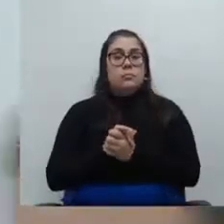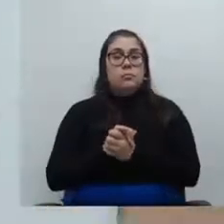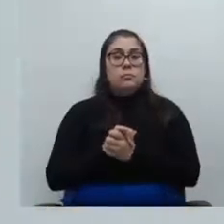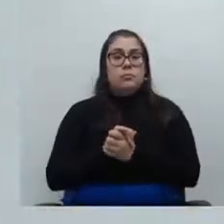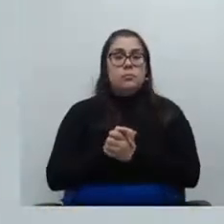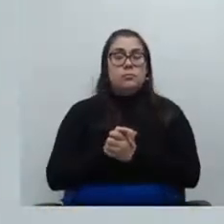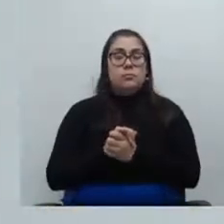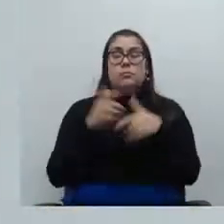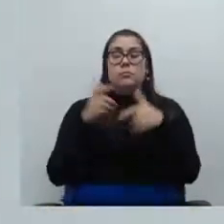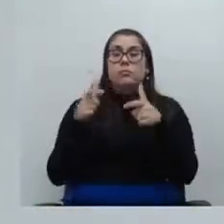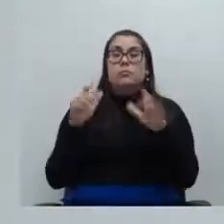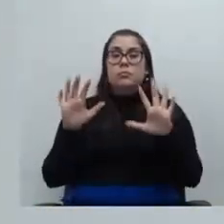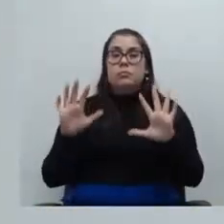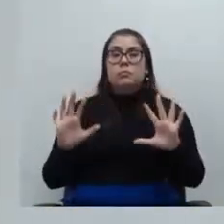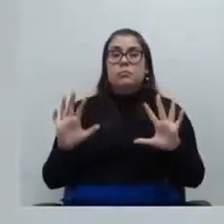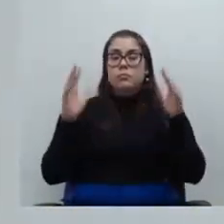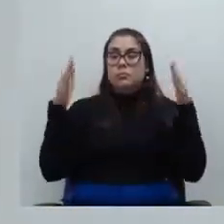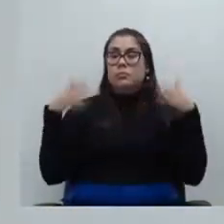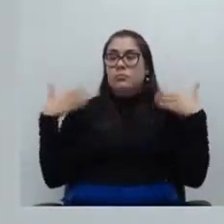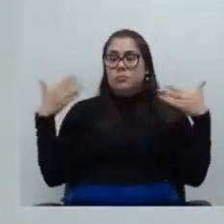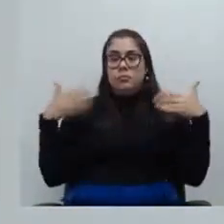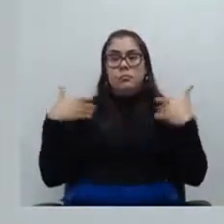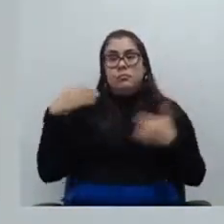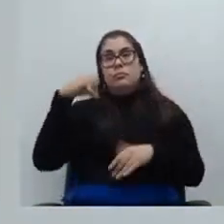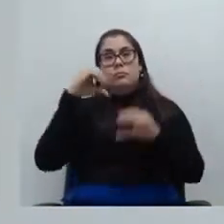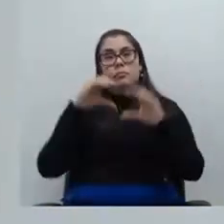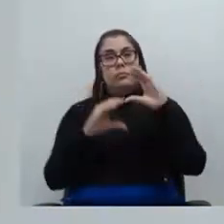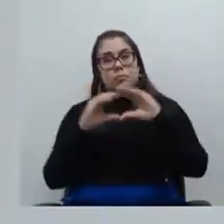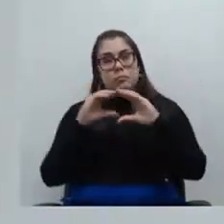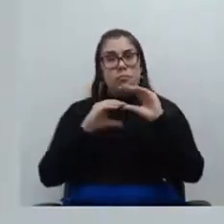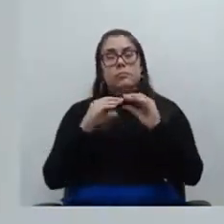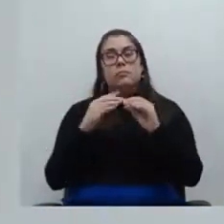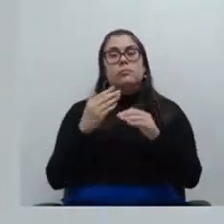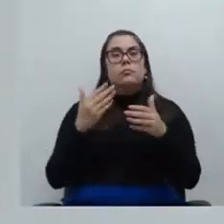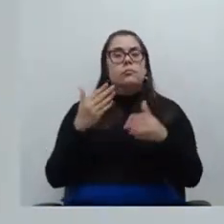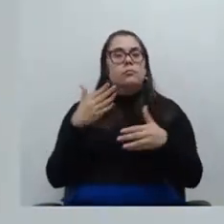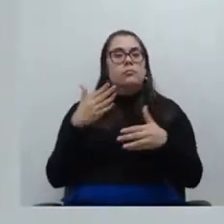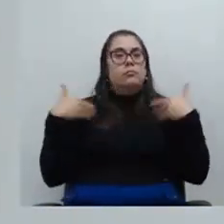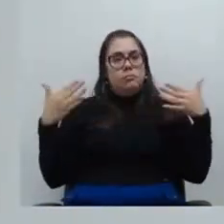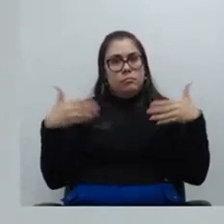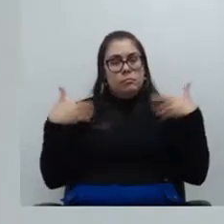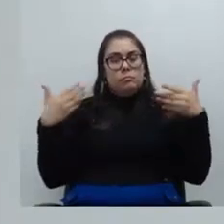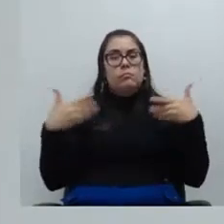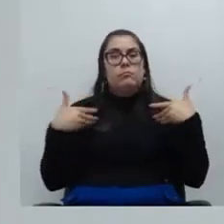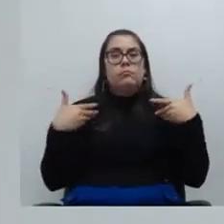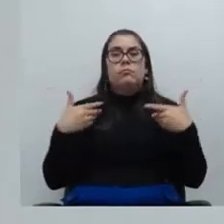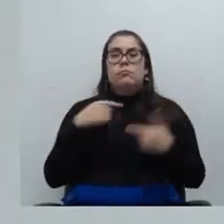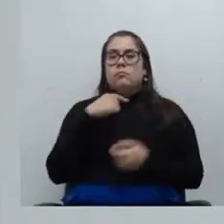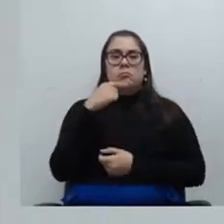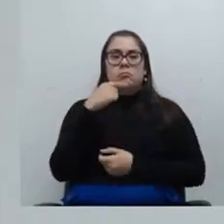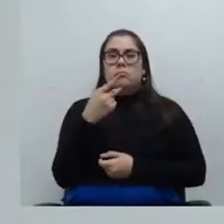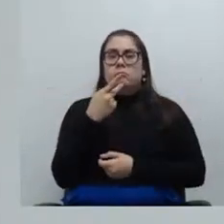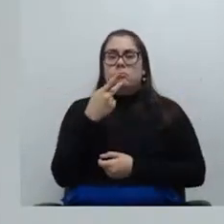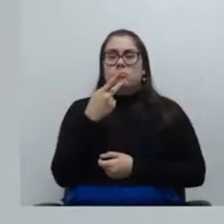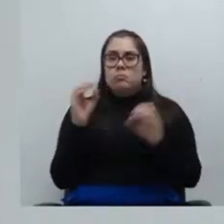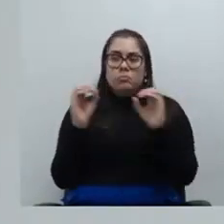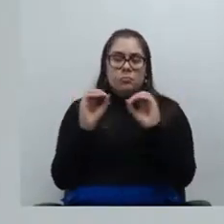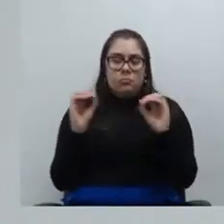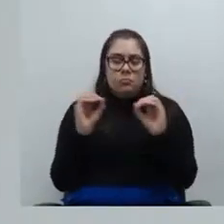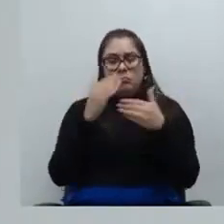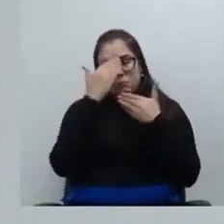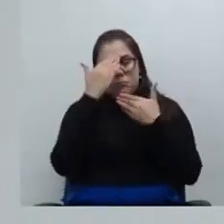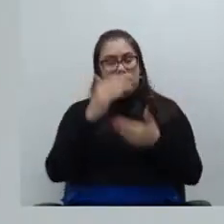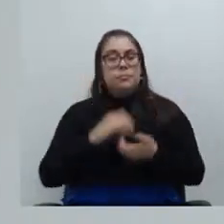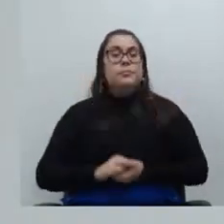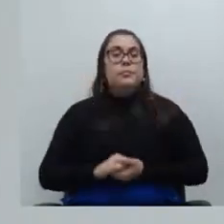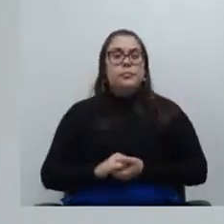muito alegre dos empossados dos colegas do nono concurso ficaram muito contentes muito felizes então não eu não tenho interesse fazer uso da palavra muito